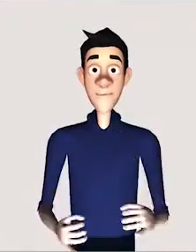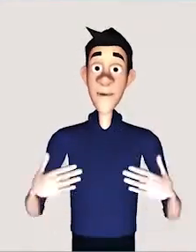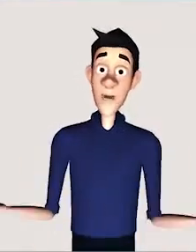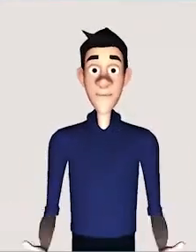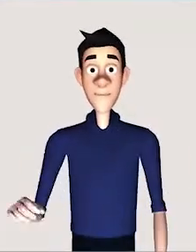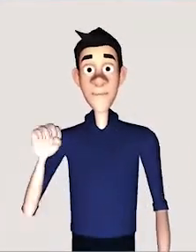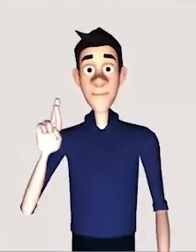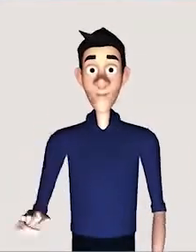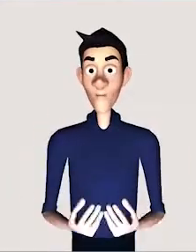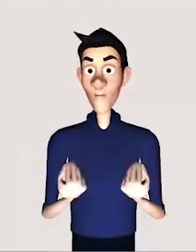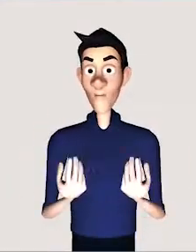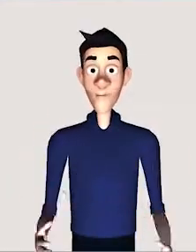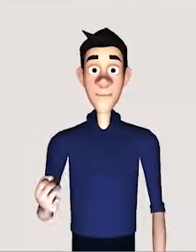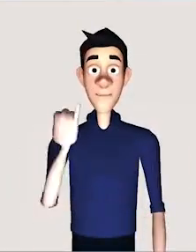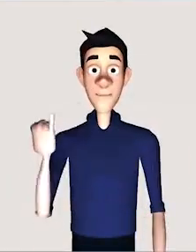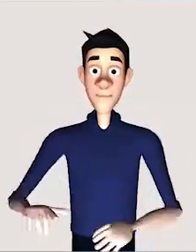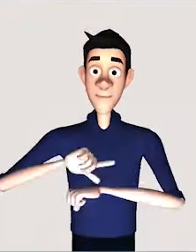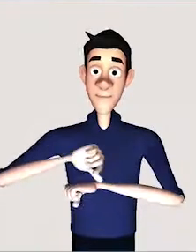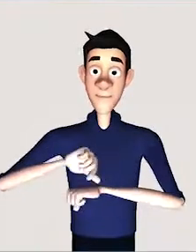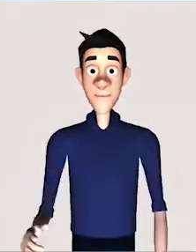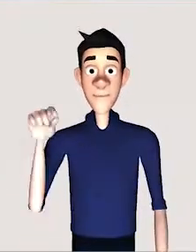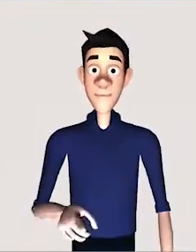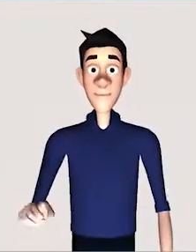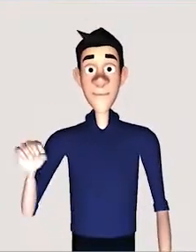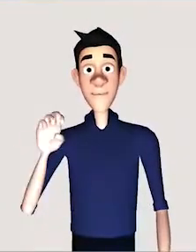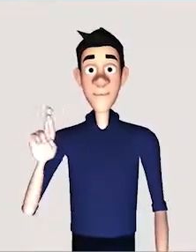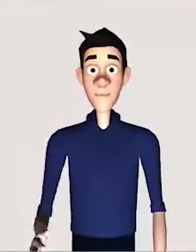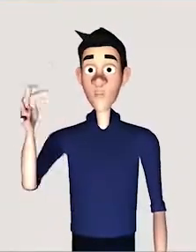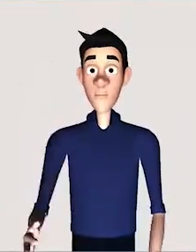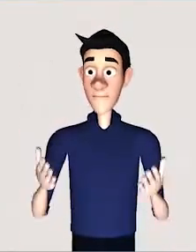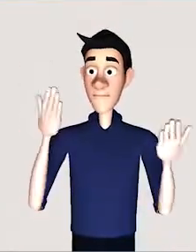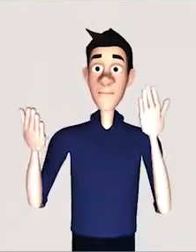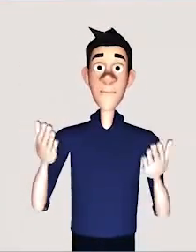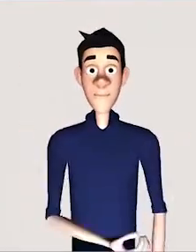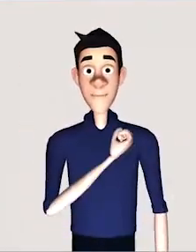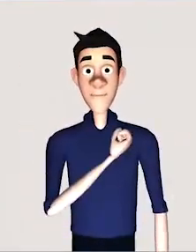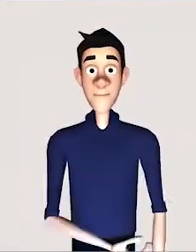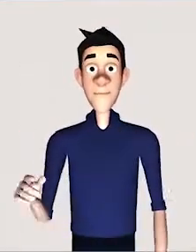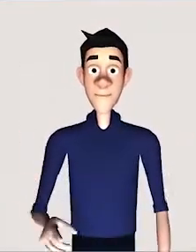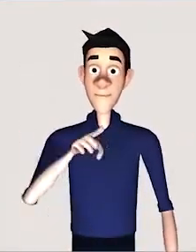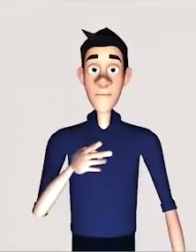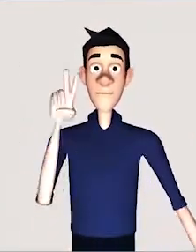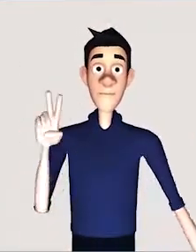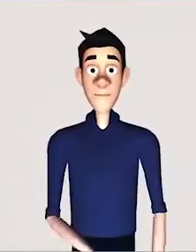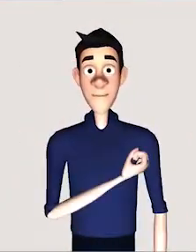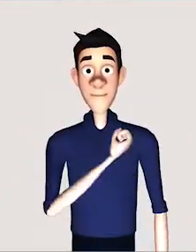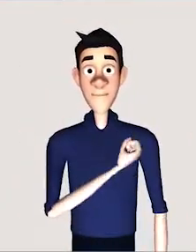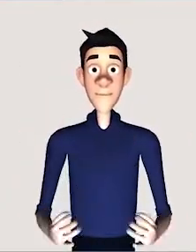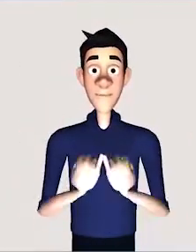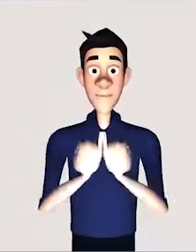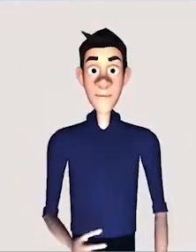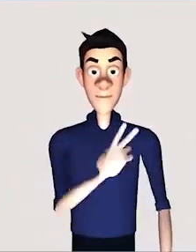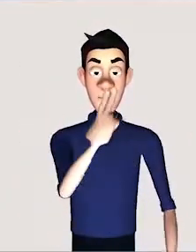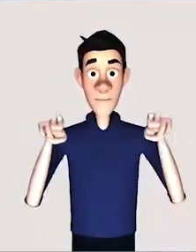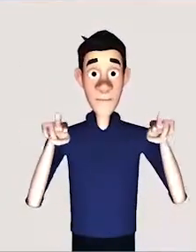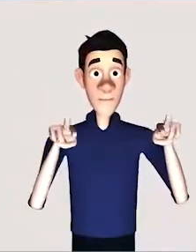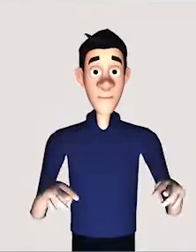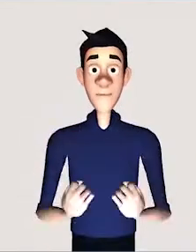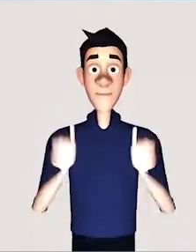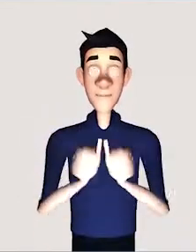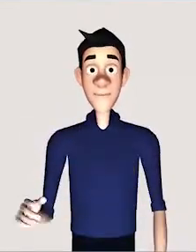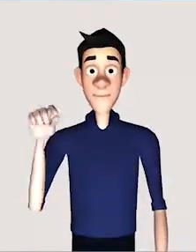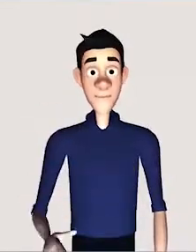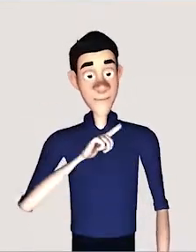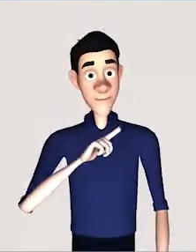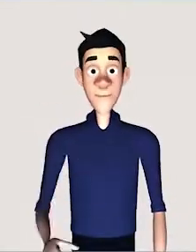física, mais ou menos o mesmo tamanho, a mesma quantidade de funcionários, tudo isso acaba influenciando nessa sua comparação.